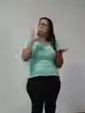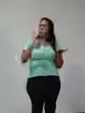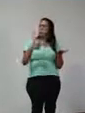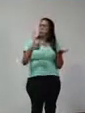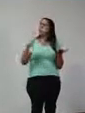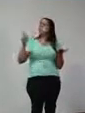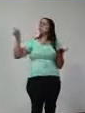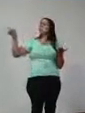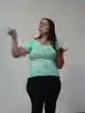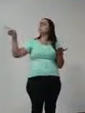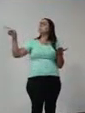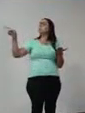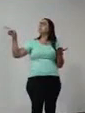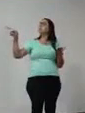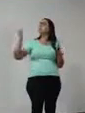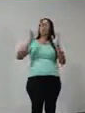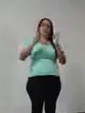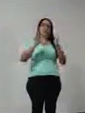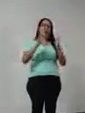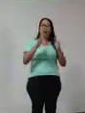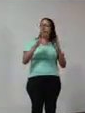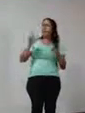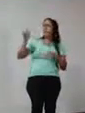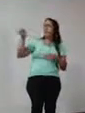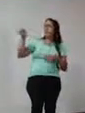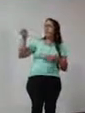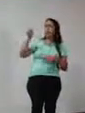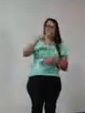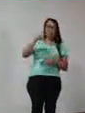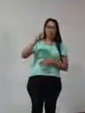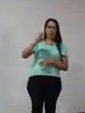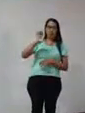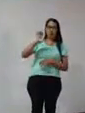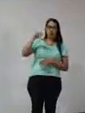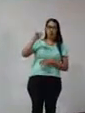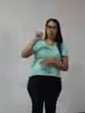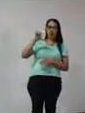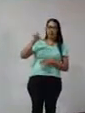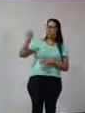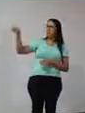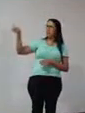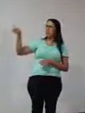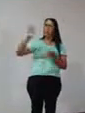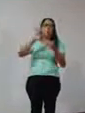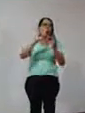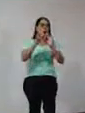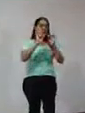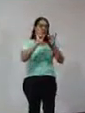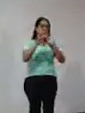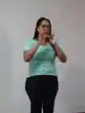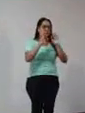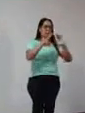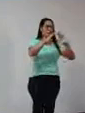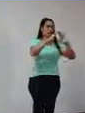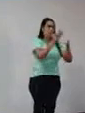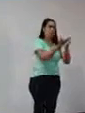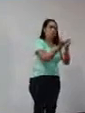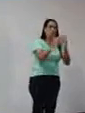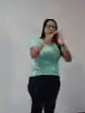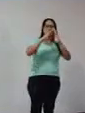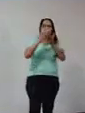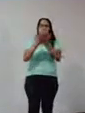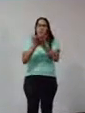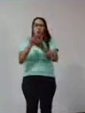E hoje, então, nós já temos aqui a professora Renata, já fazendo a oficina nas escolas. Então, ele é